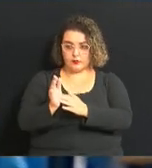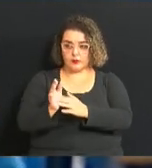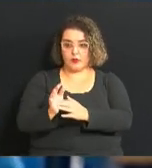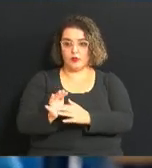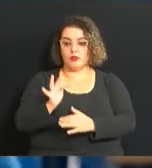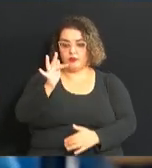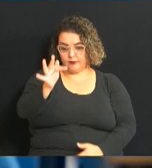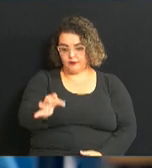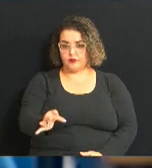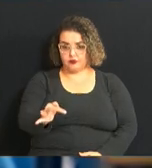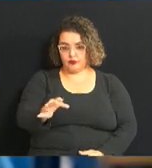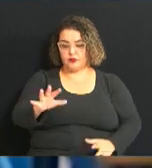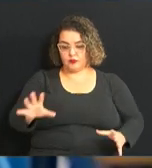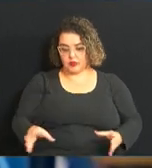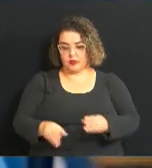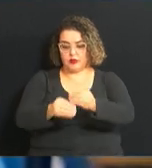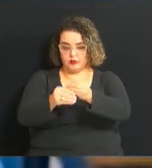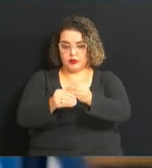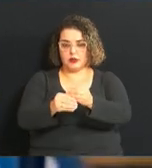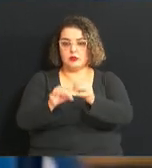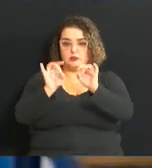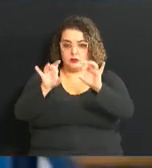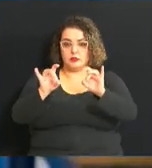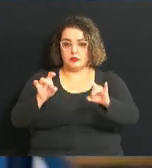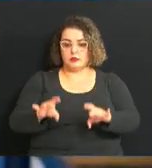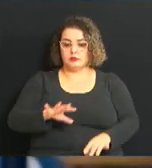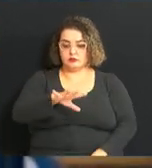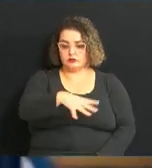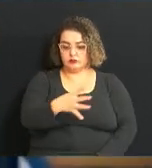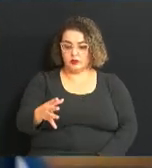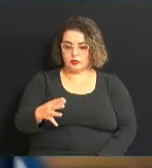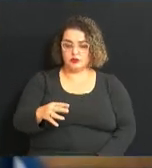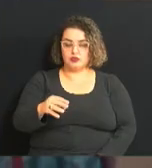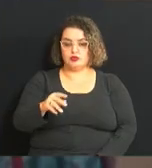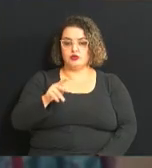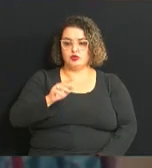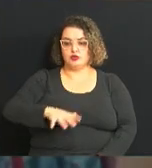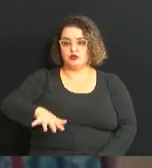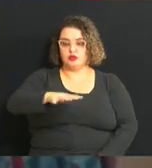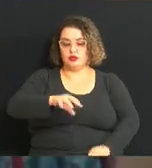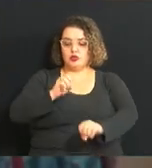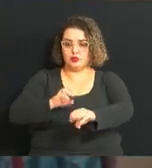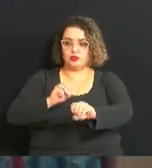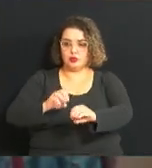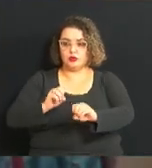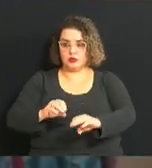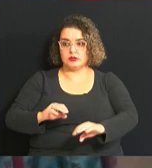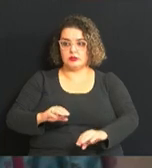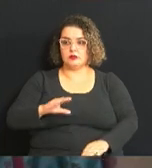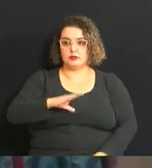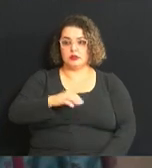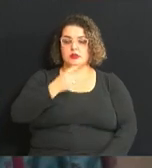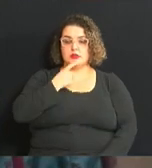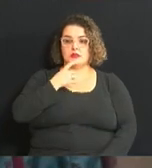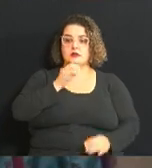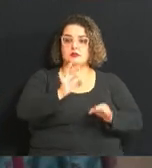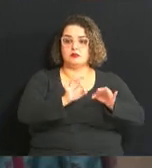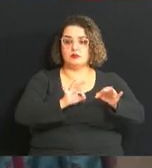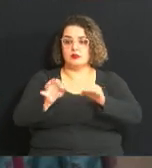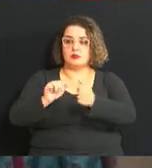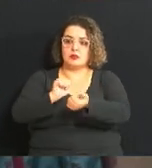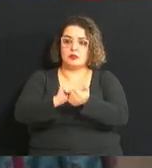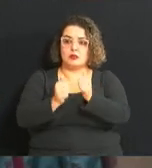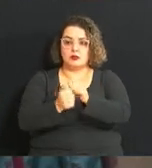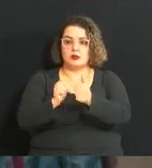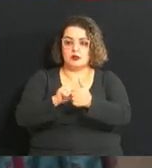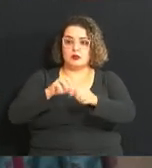complementar o grupo de especialistas do quadro de magistério da cidade, em virtude das reorganizações educacionais